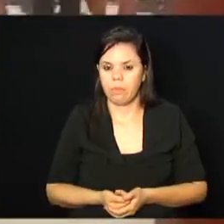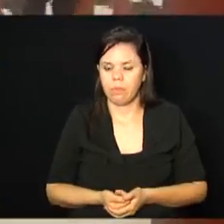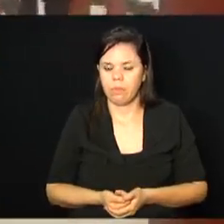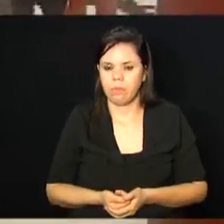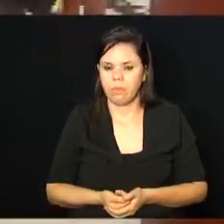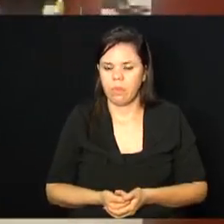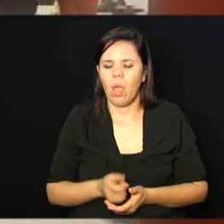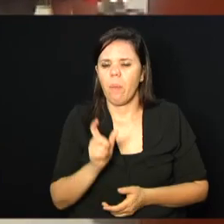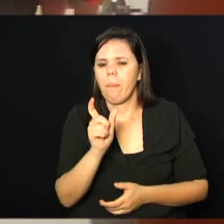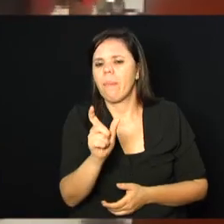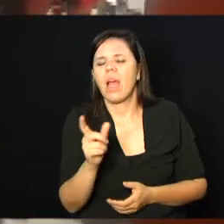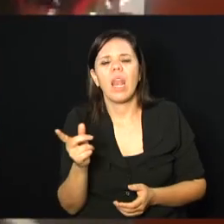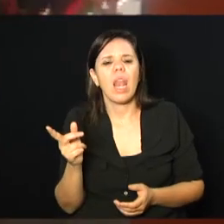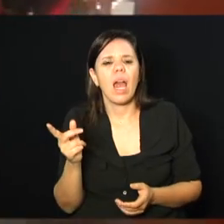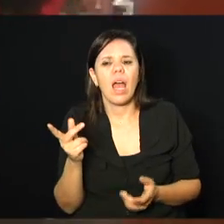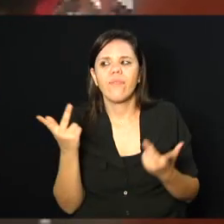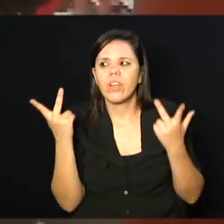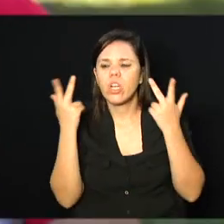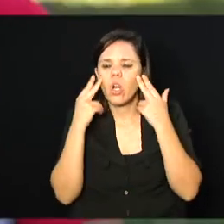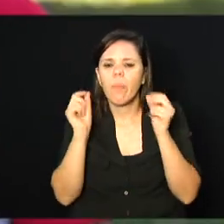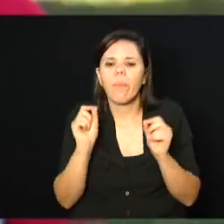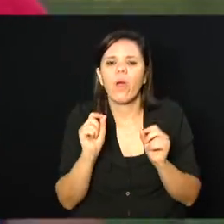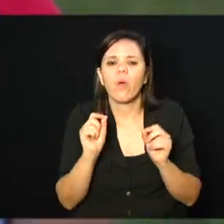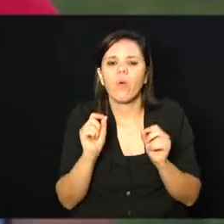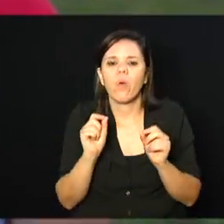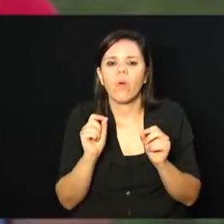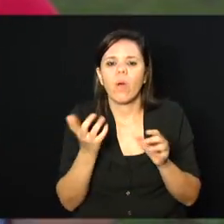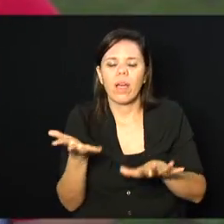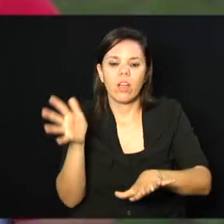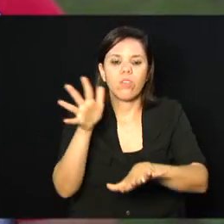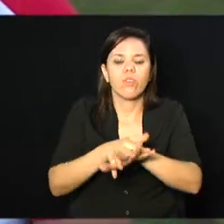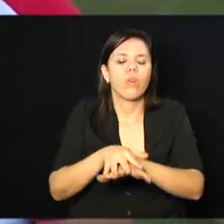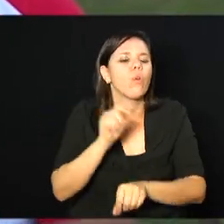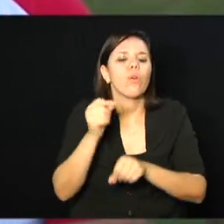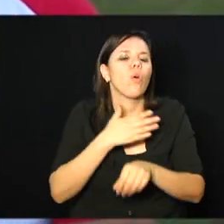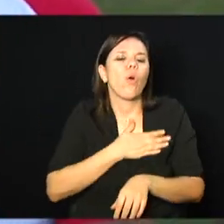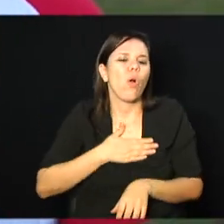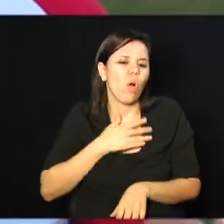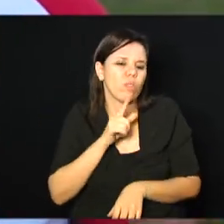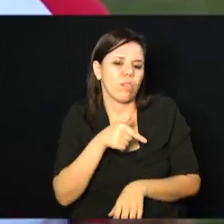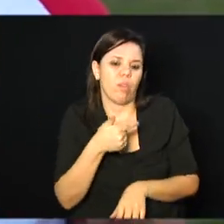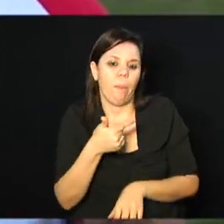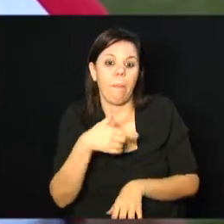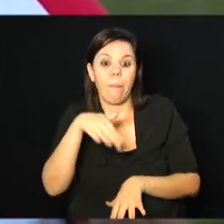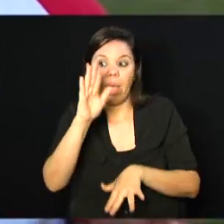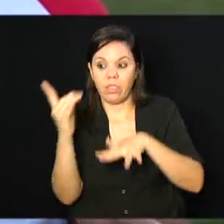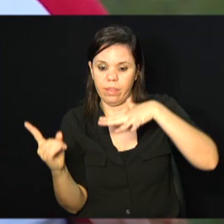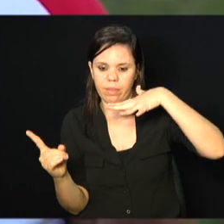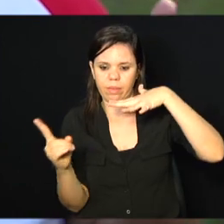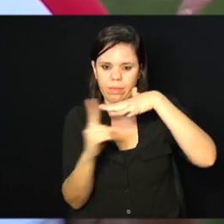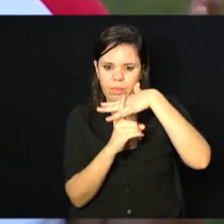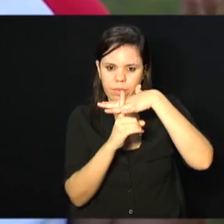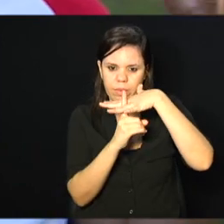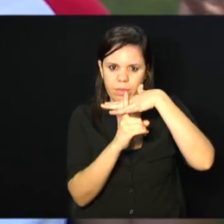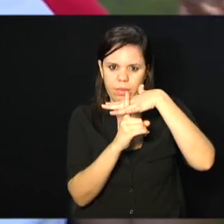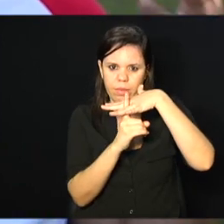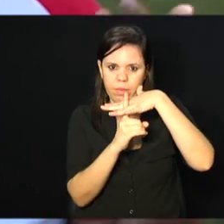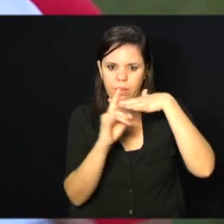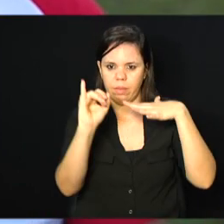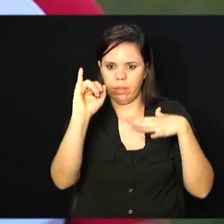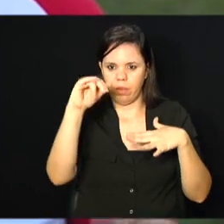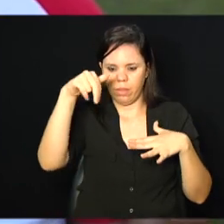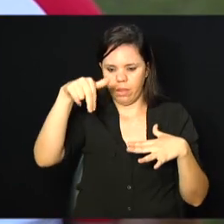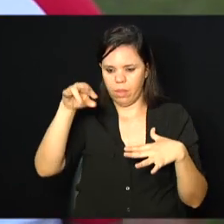é inclusão. Eu gosto dessa palavra, mas eu gosto mais da integração. Eu acho que a inclusão parece que é uma coisa meio